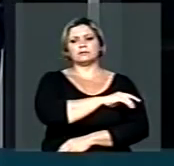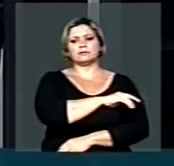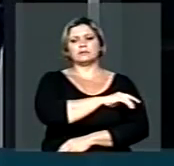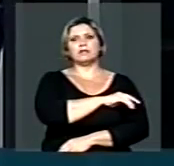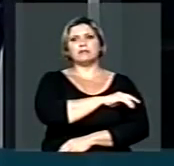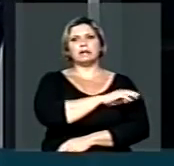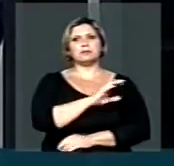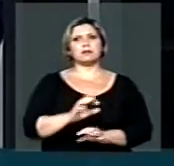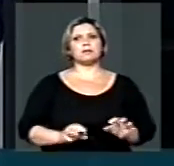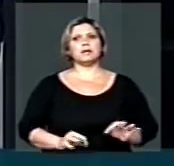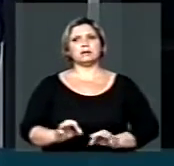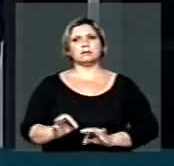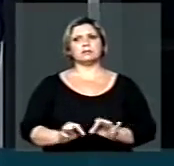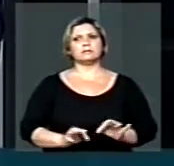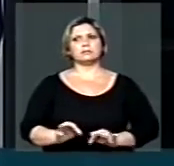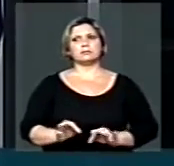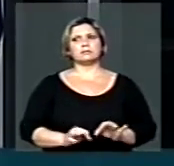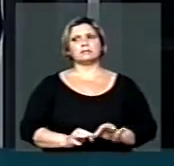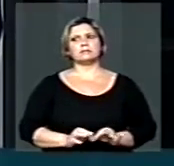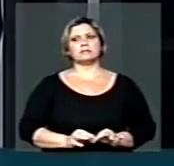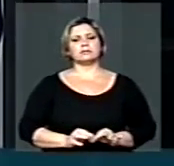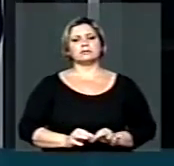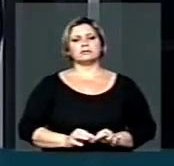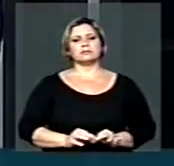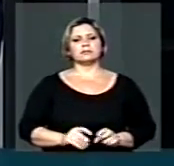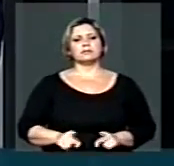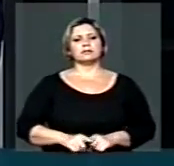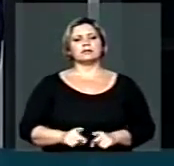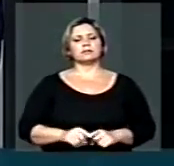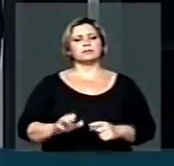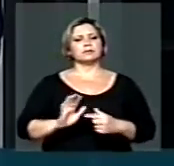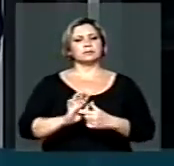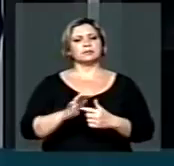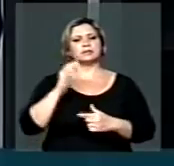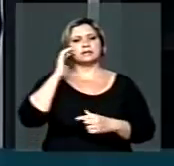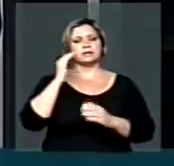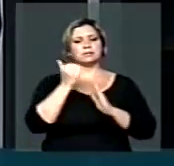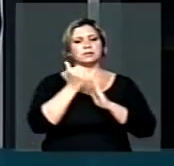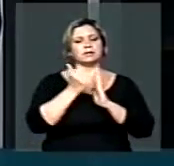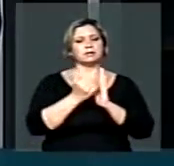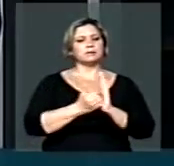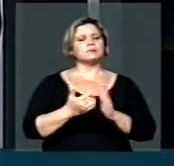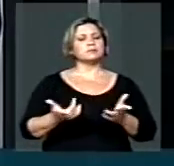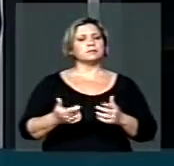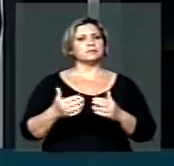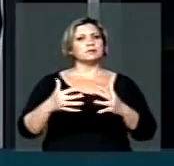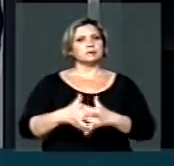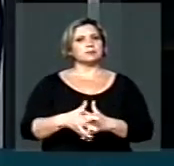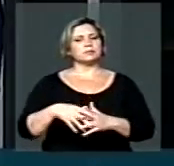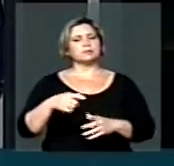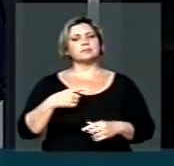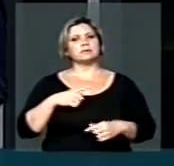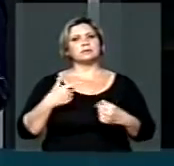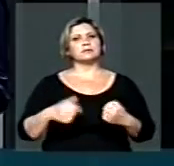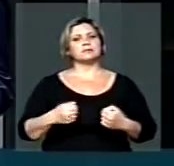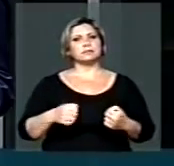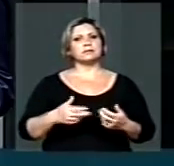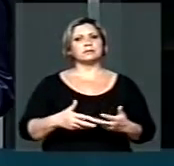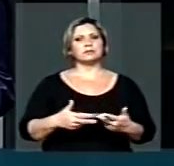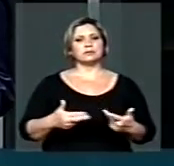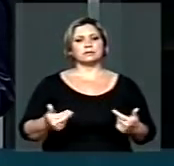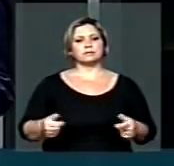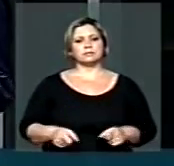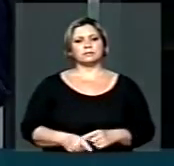na nossa opinião, não deve permanecer como está. Por quê? Há uma necessidade...